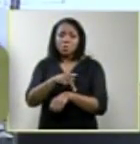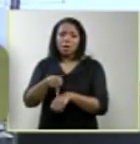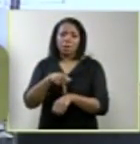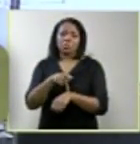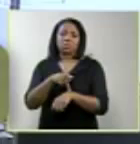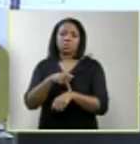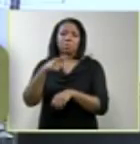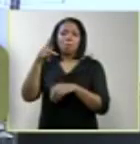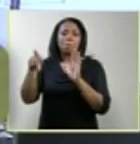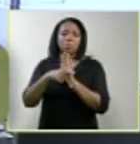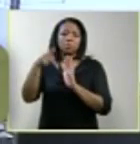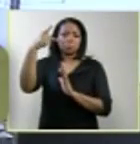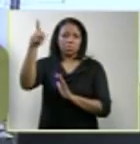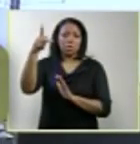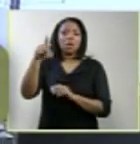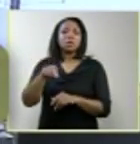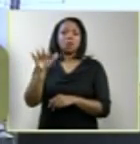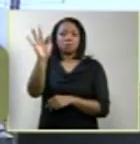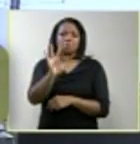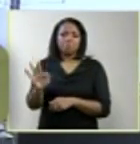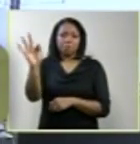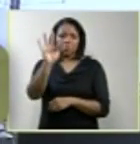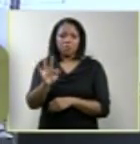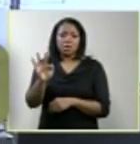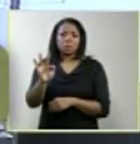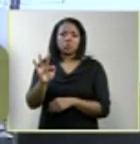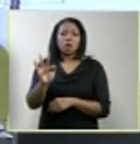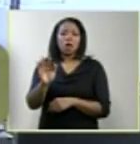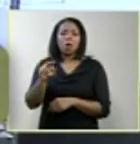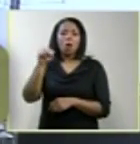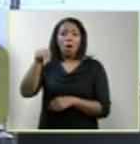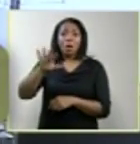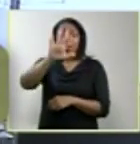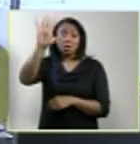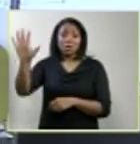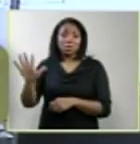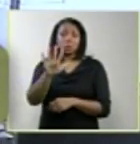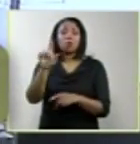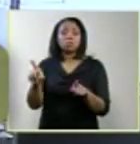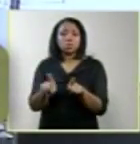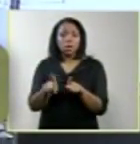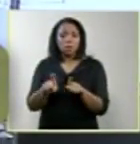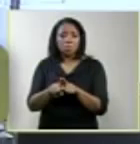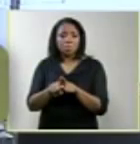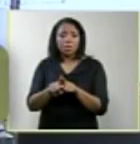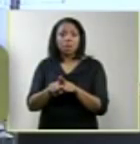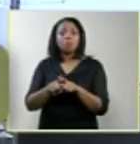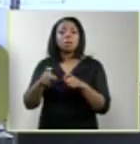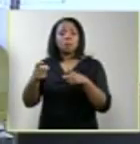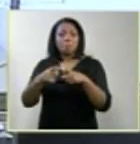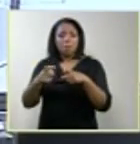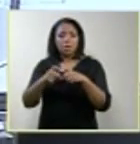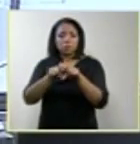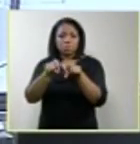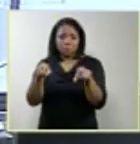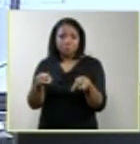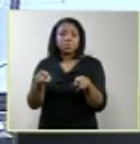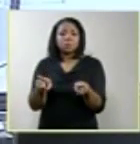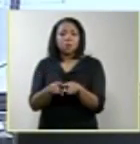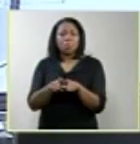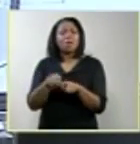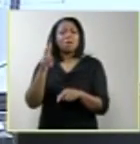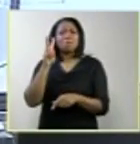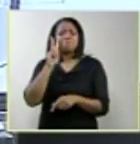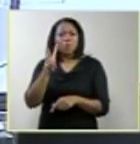posição da Federação Internacional de Ginecologia e Obstetrícia, que congrega as federadas do mundo todo. entende que os